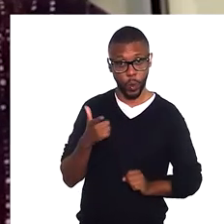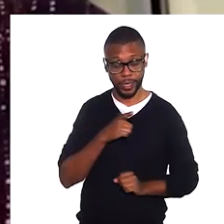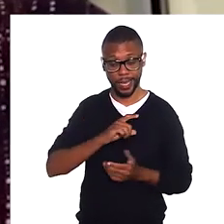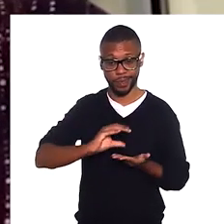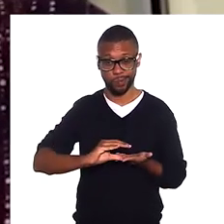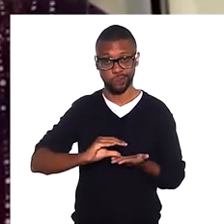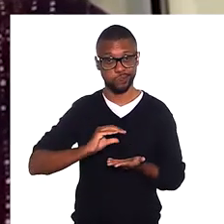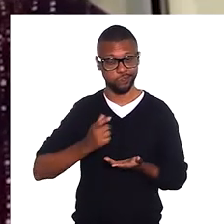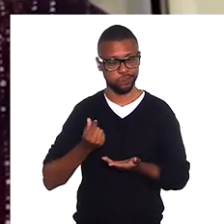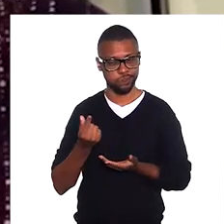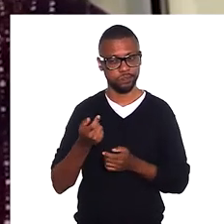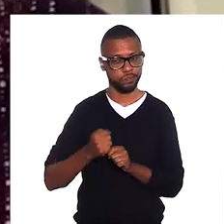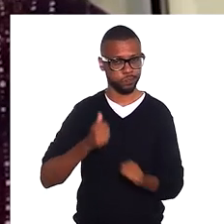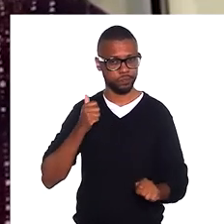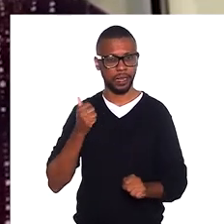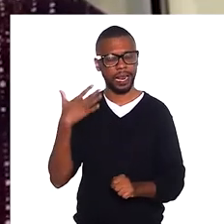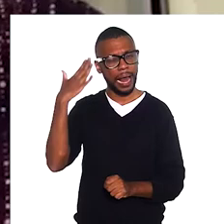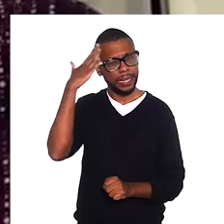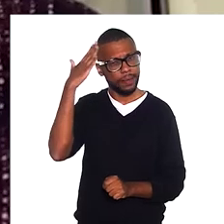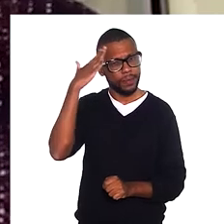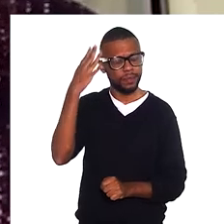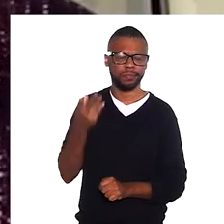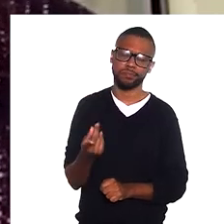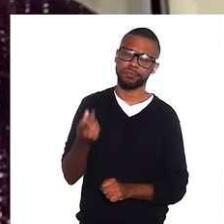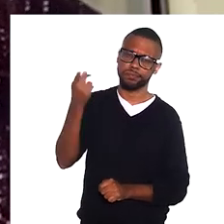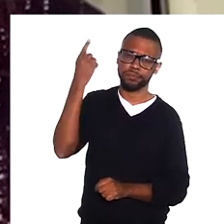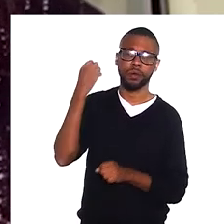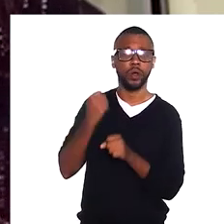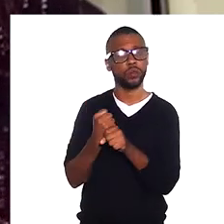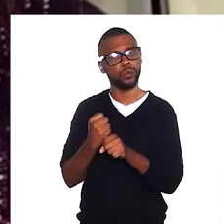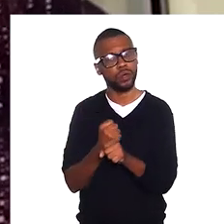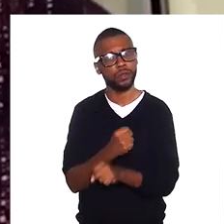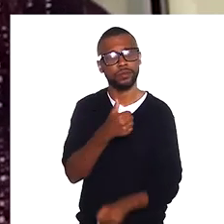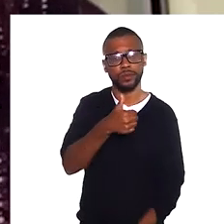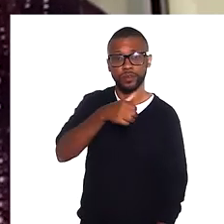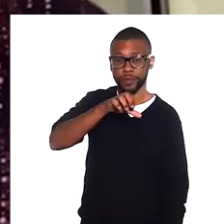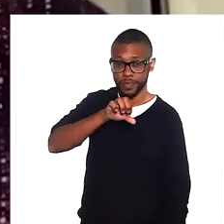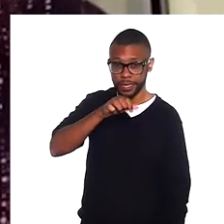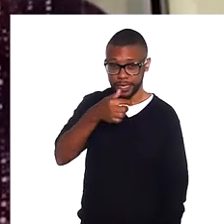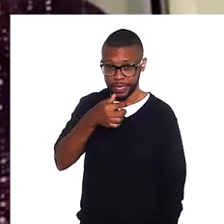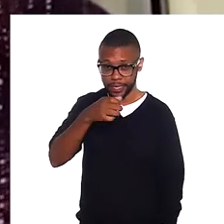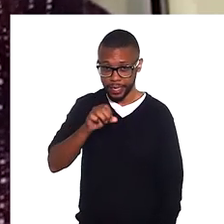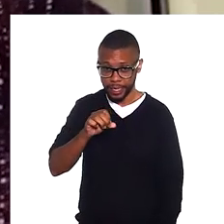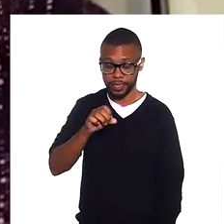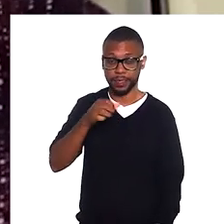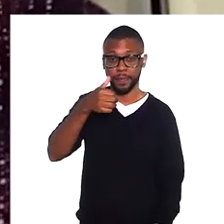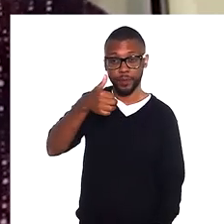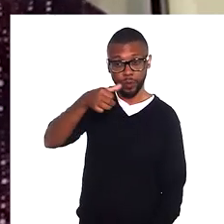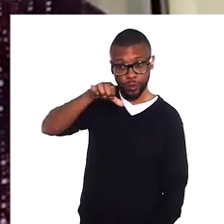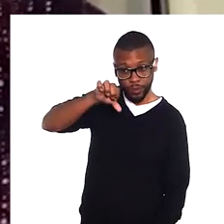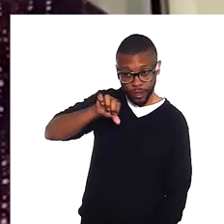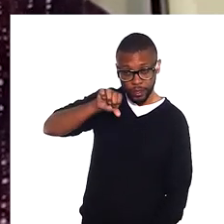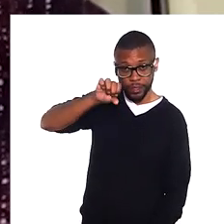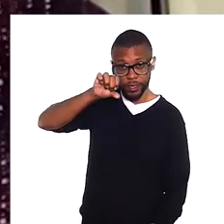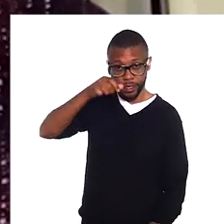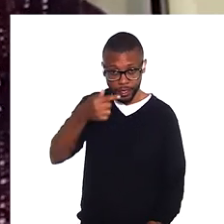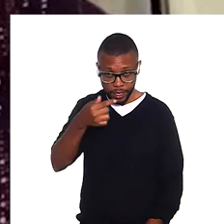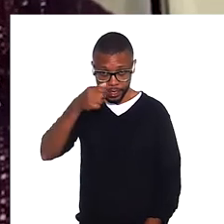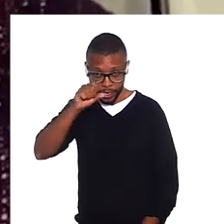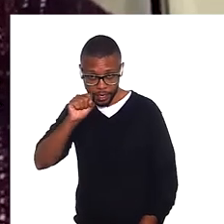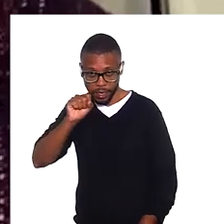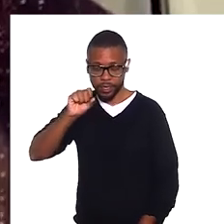financeiramente e elas sabem disso há muito tempo. Na década de 70, 80 e 90, a gente via